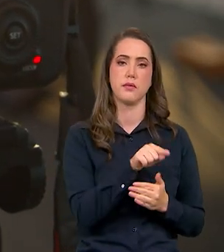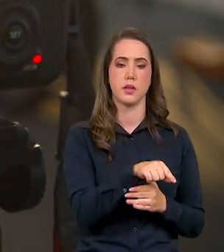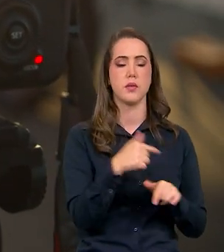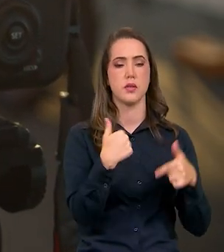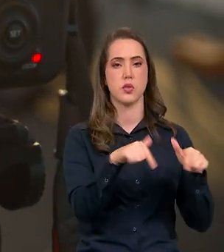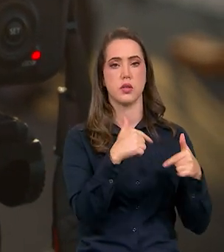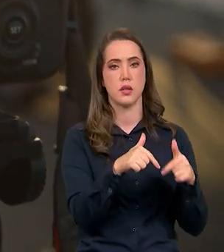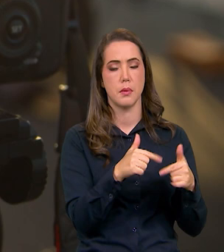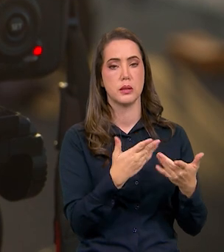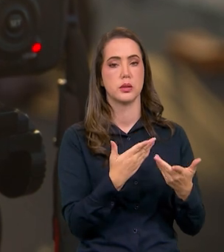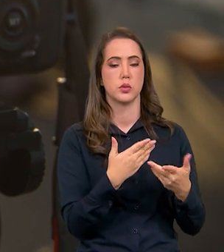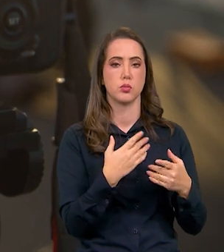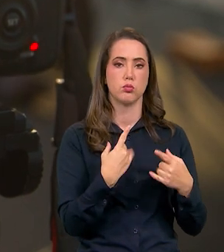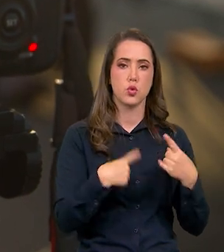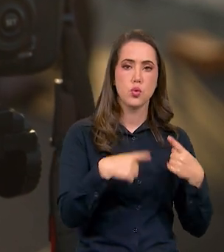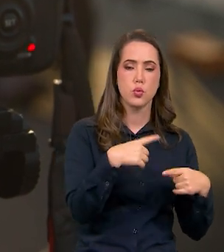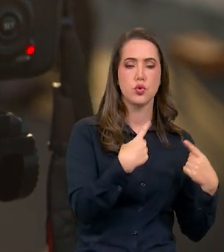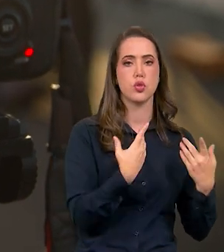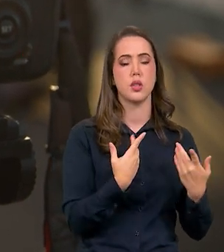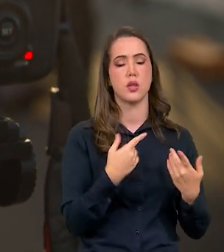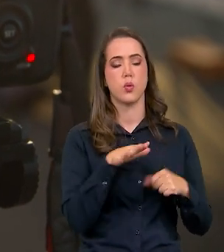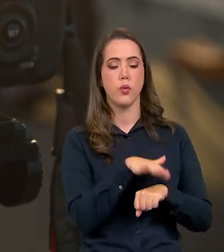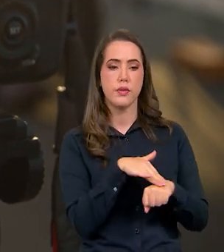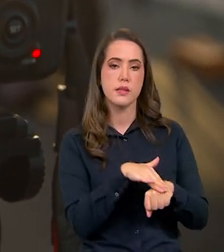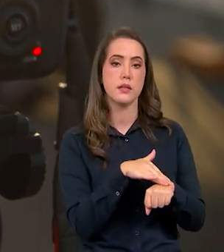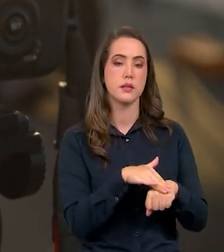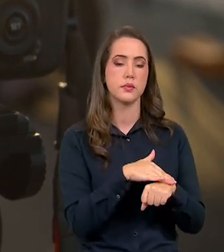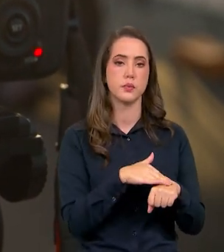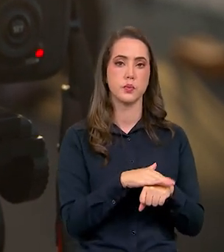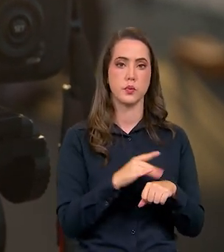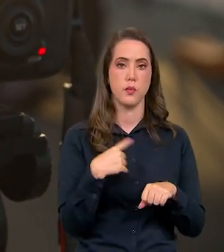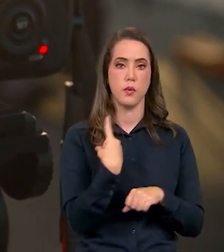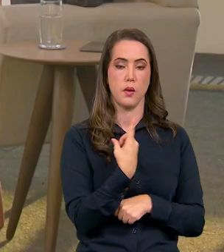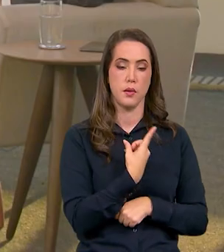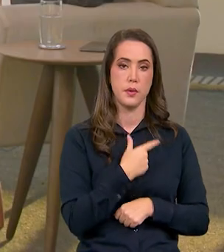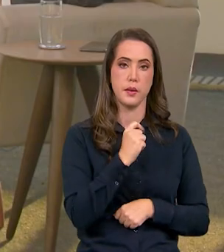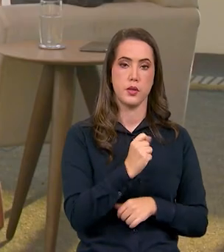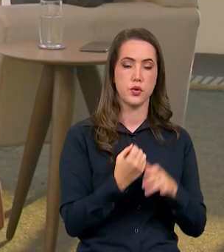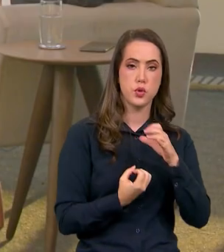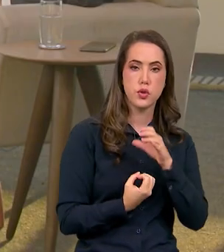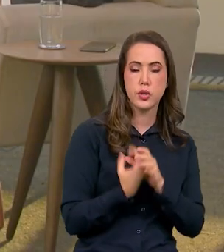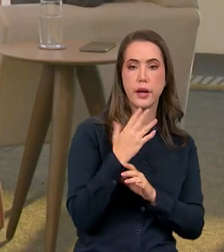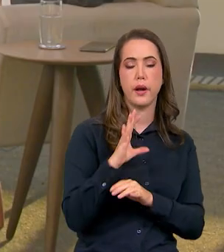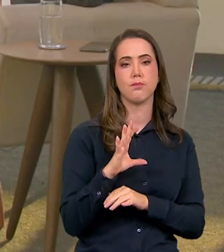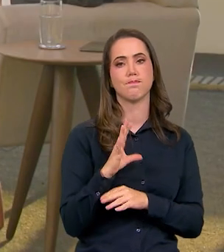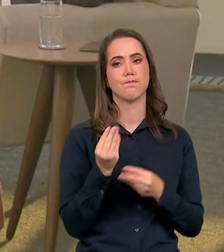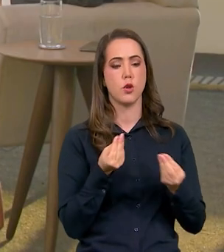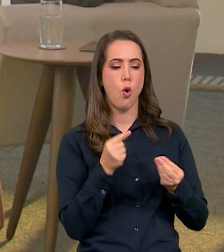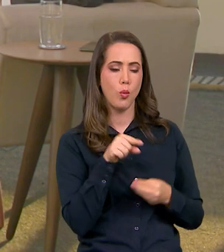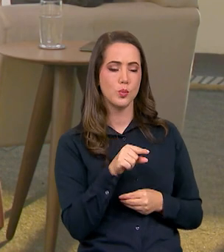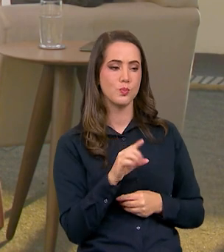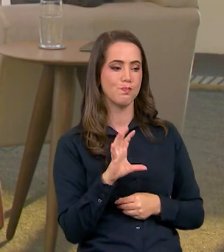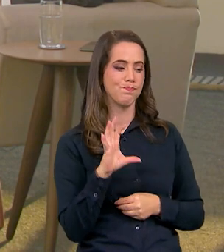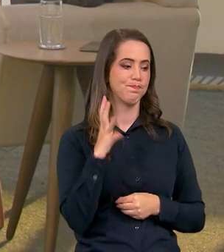isso está sendo trabalhado, tem se conversado para a gente criar soluções, caminhos que possam